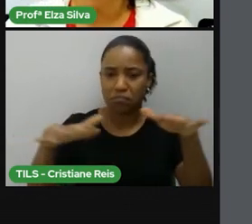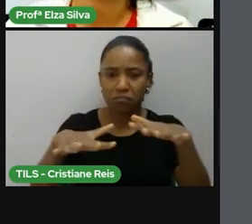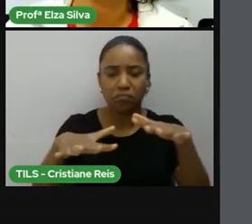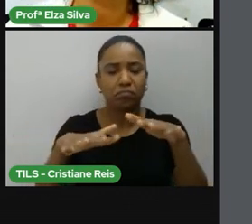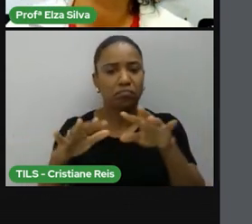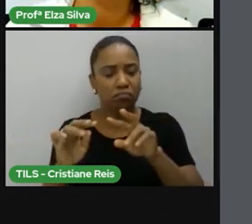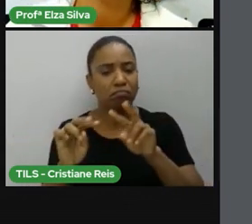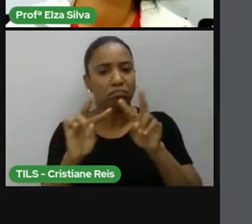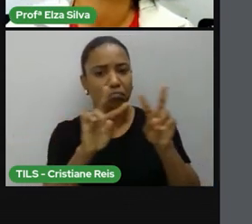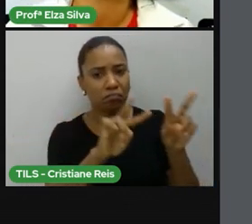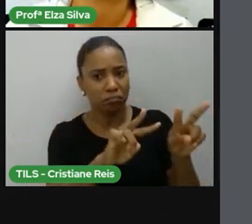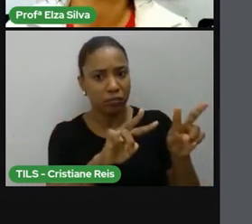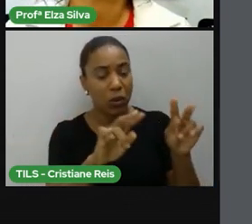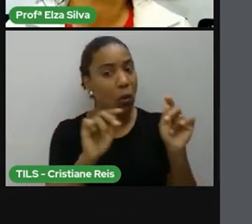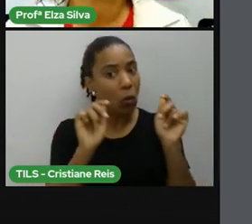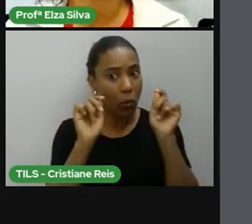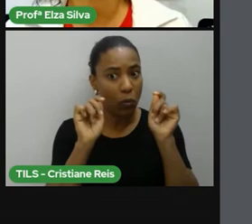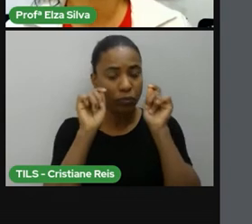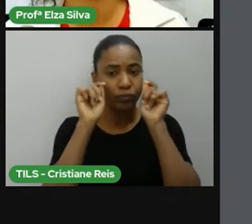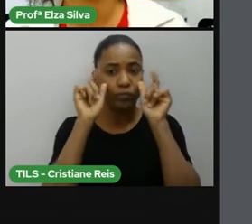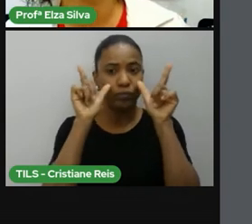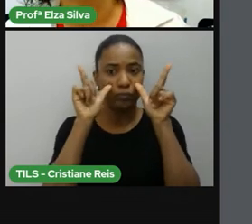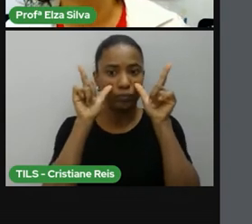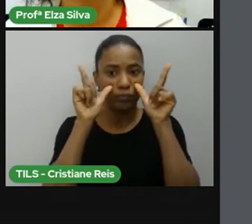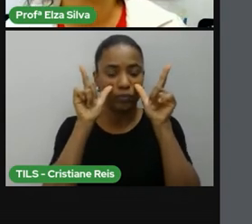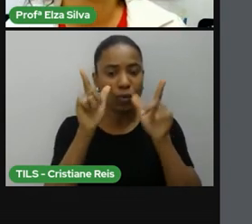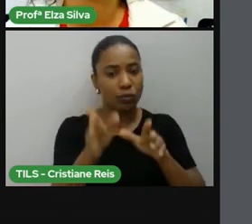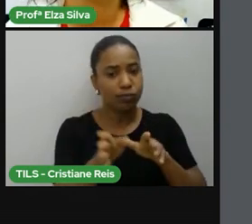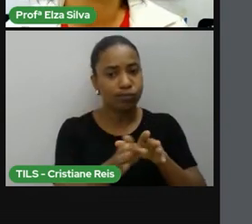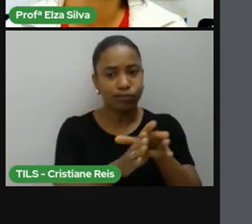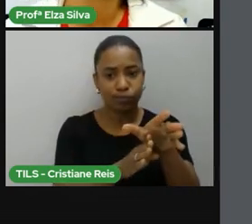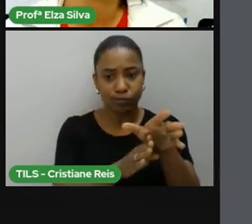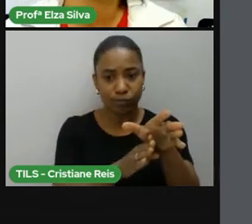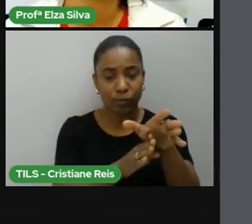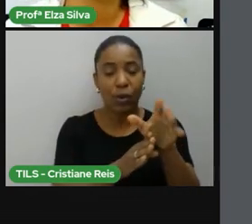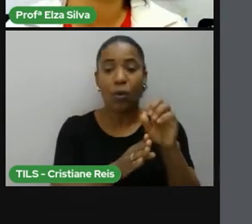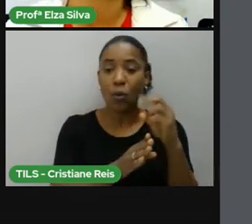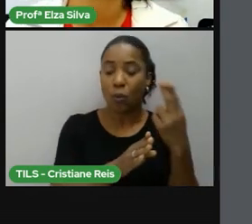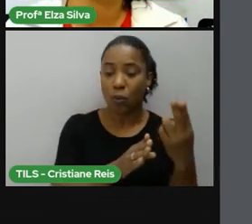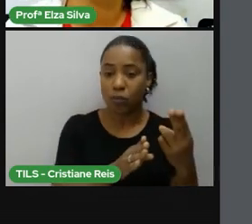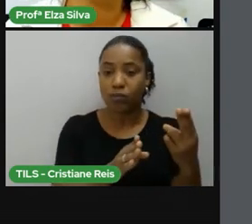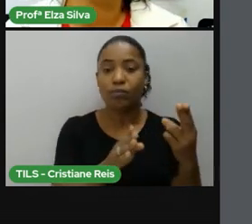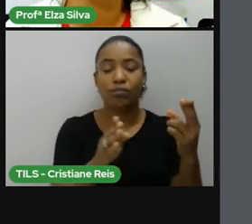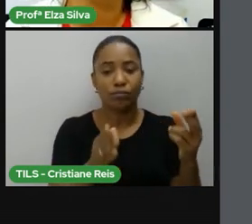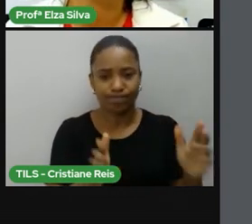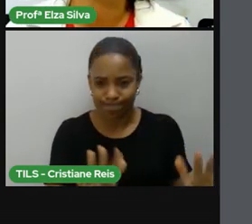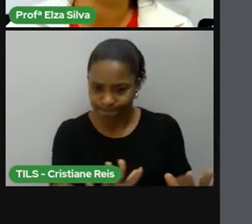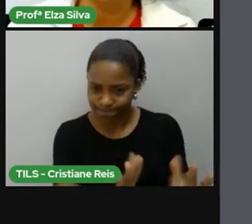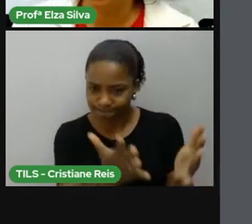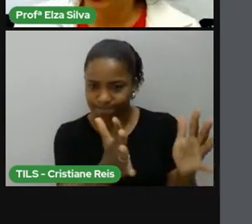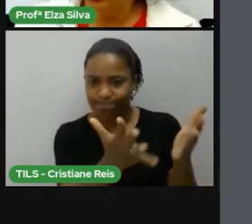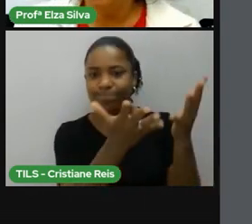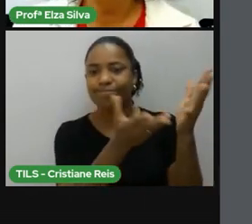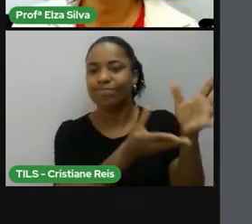alertar sobre algo ou incentivar a adotar uma determinada atitude.